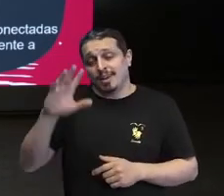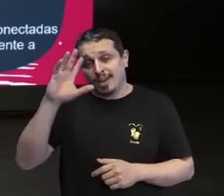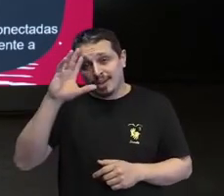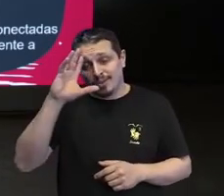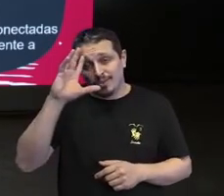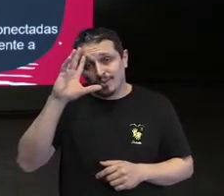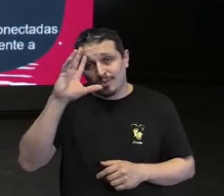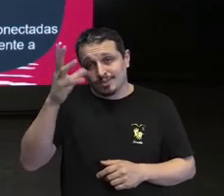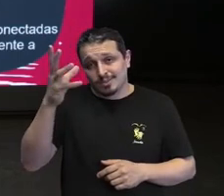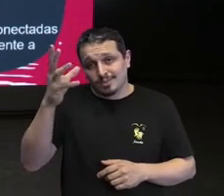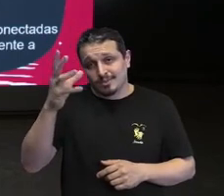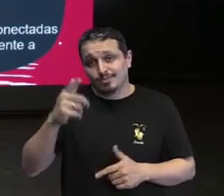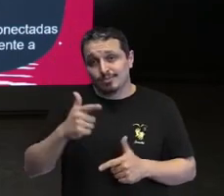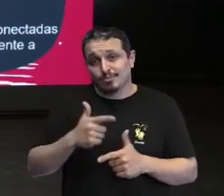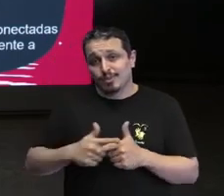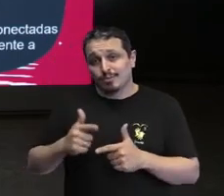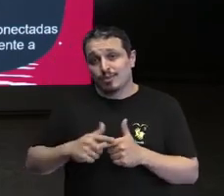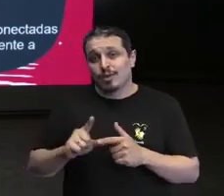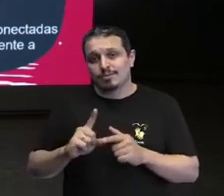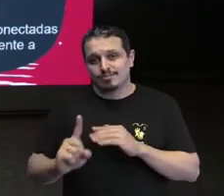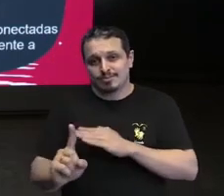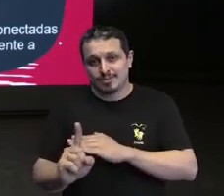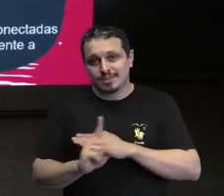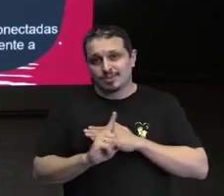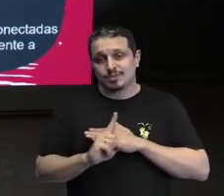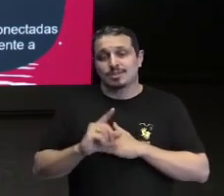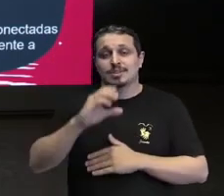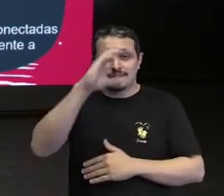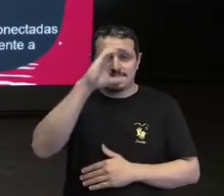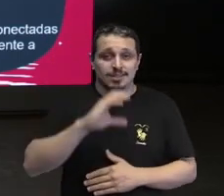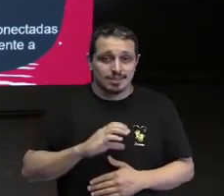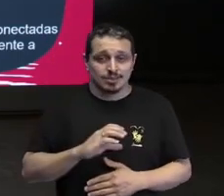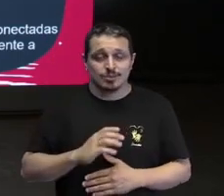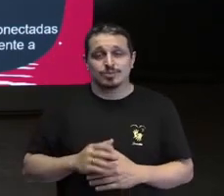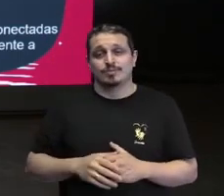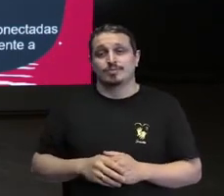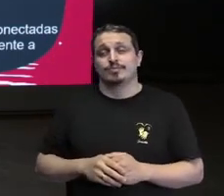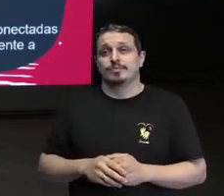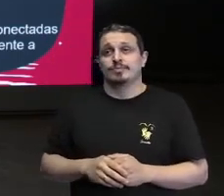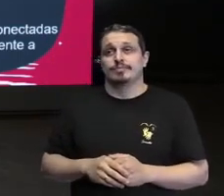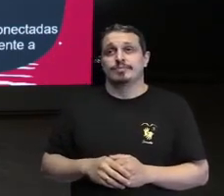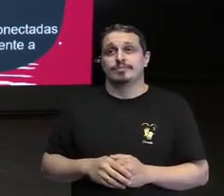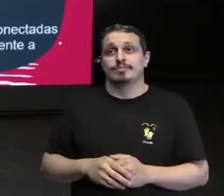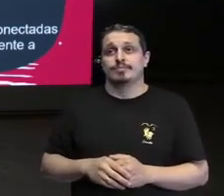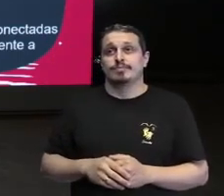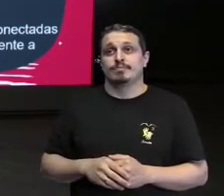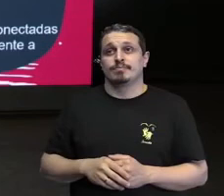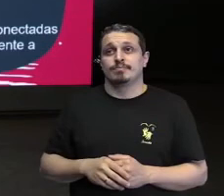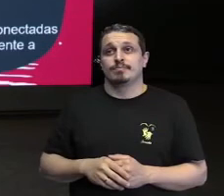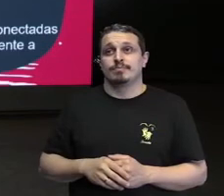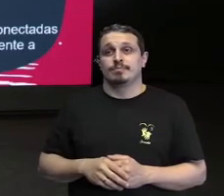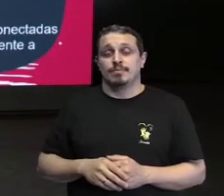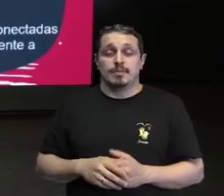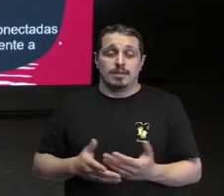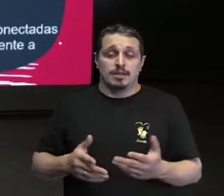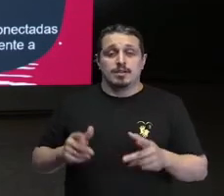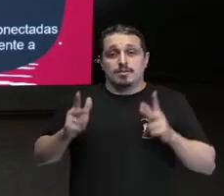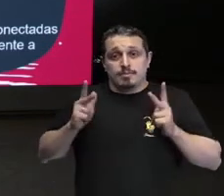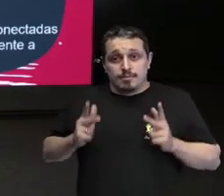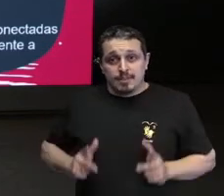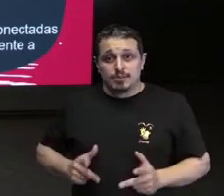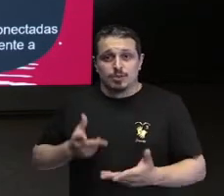né então eu tenho clientes mais satisfeitos que vão consumir mais o meu produto ou o meu